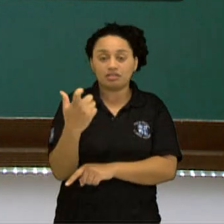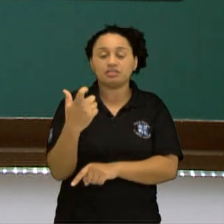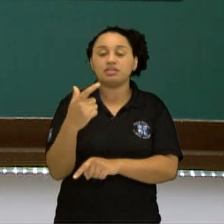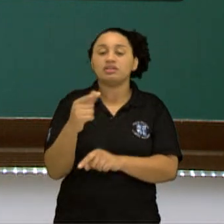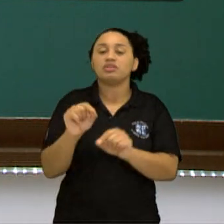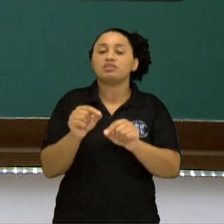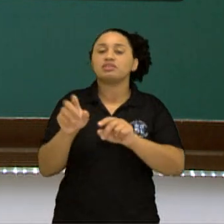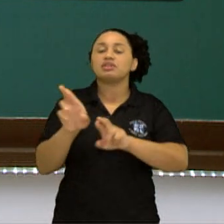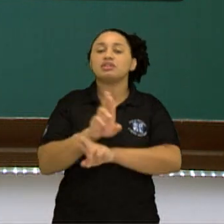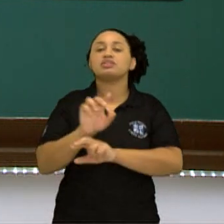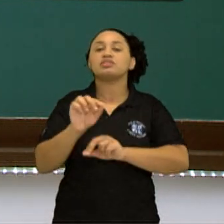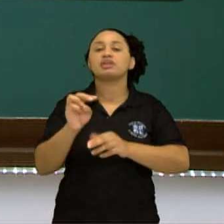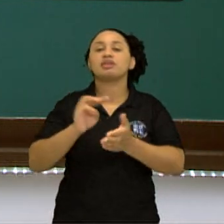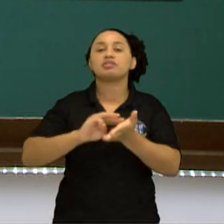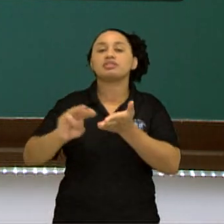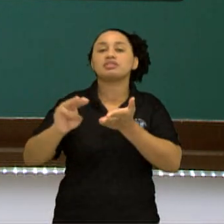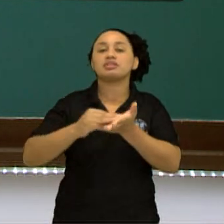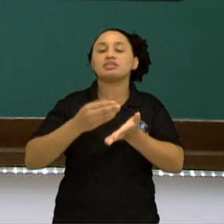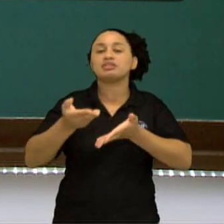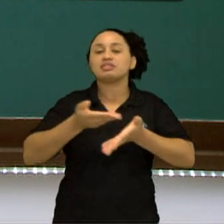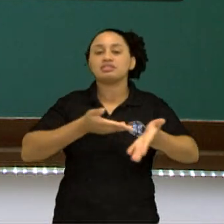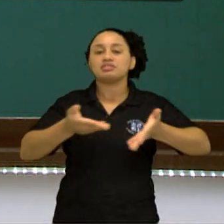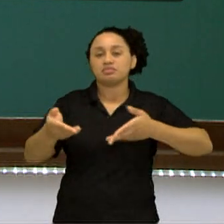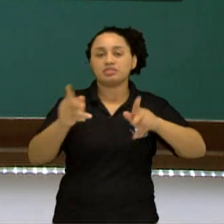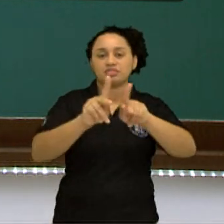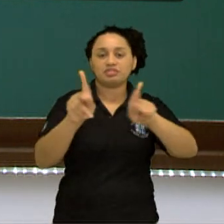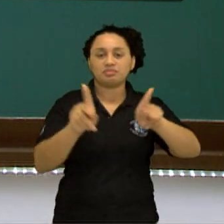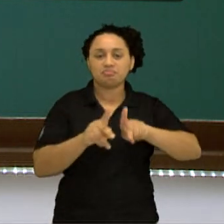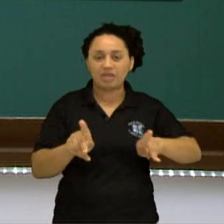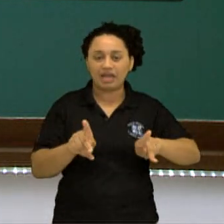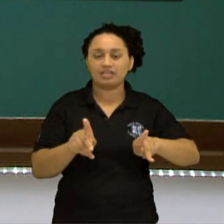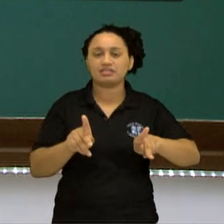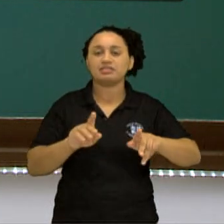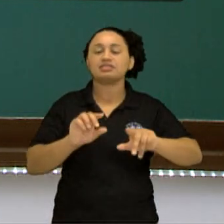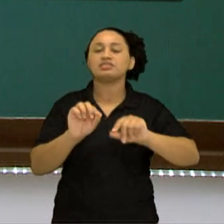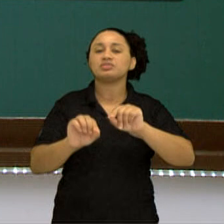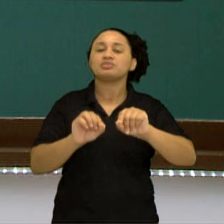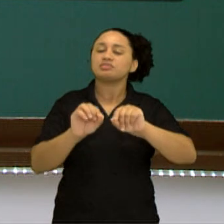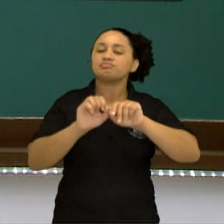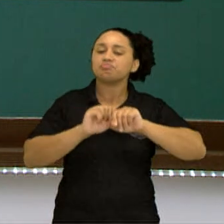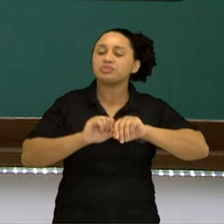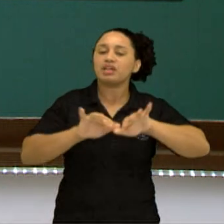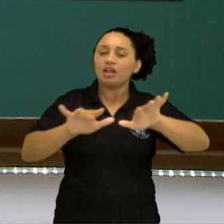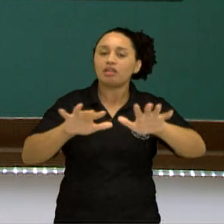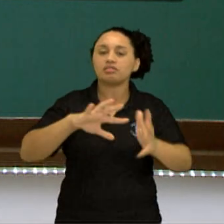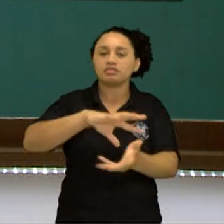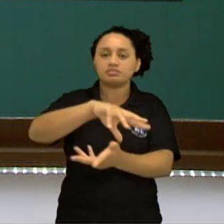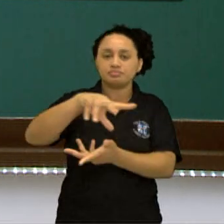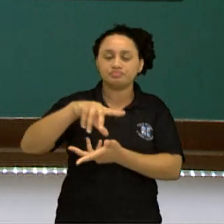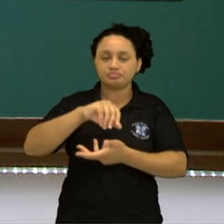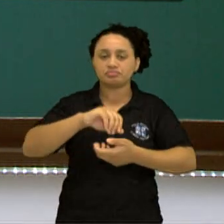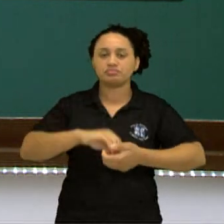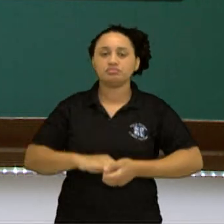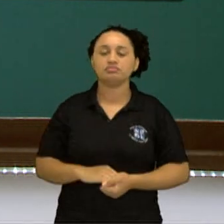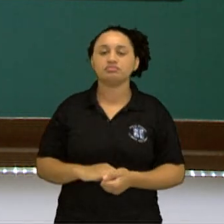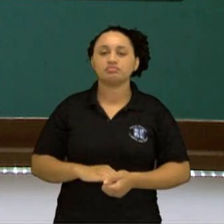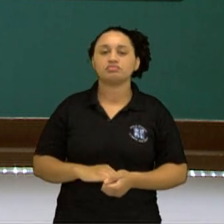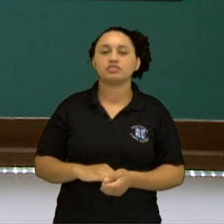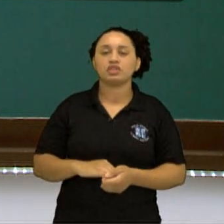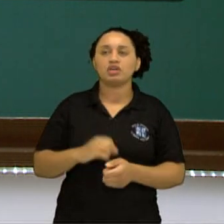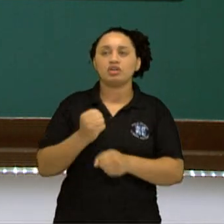transmitir paz, a passar isso para o mundo. Em